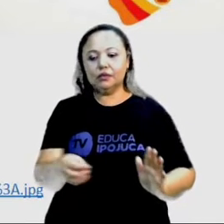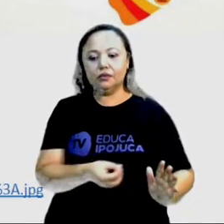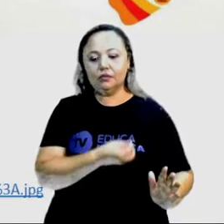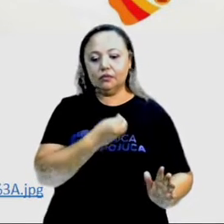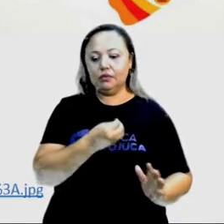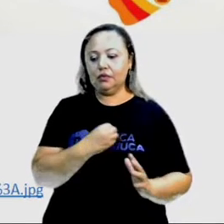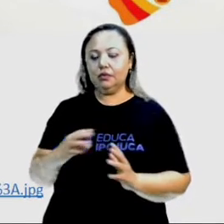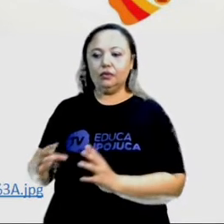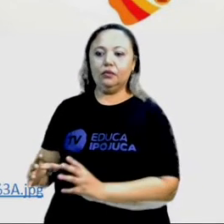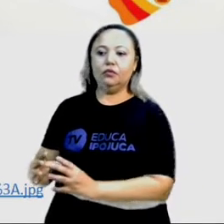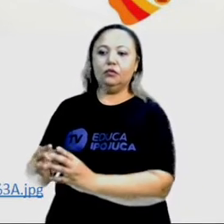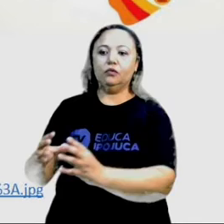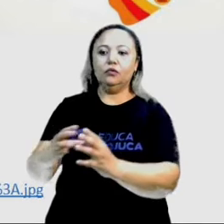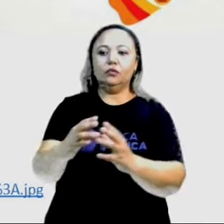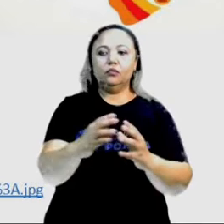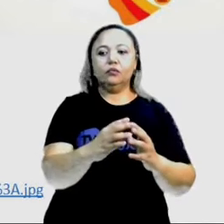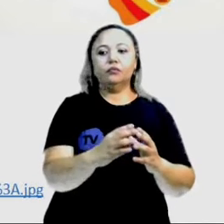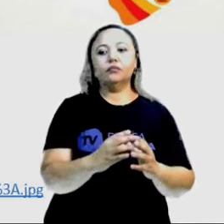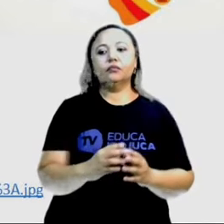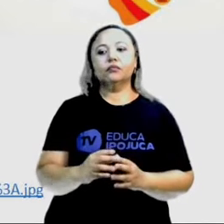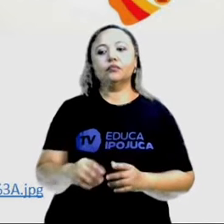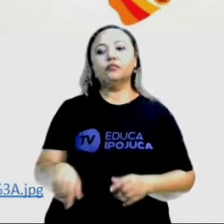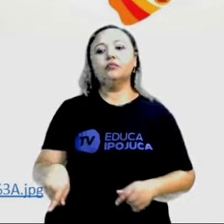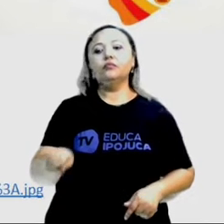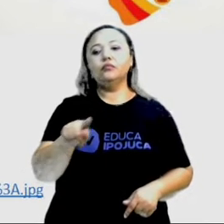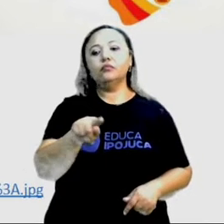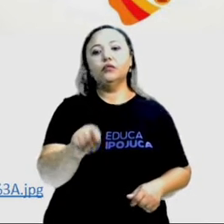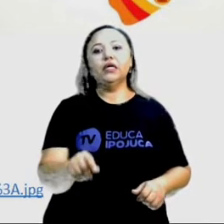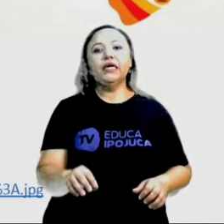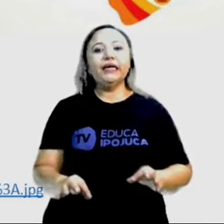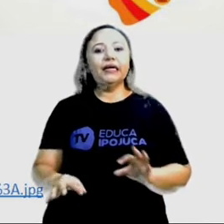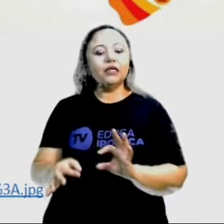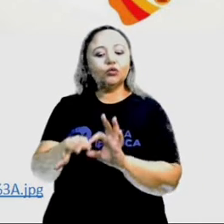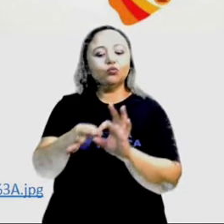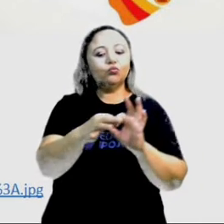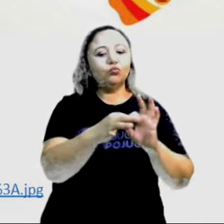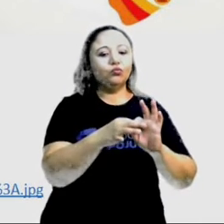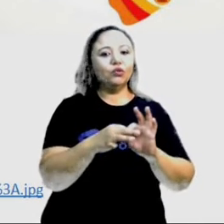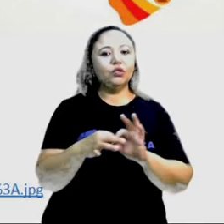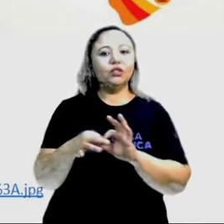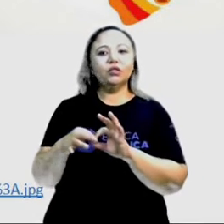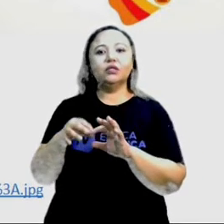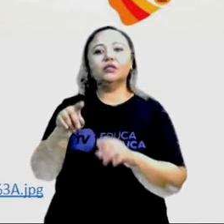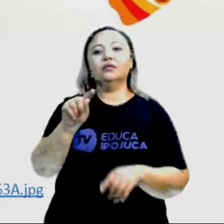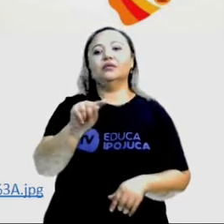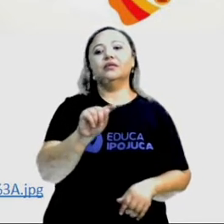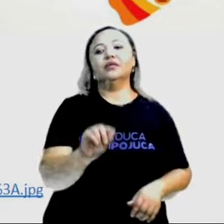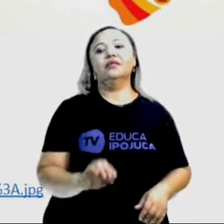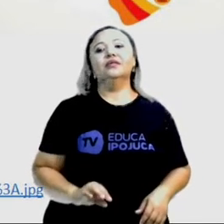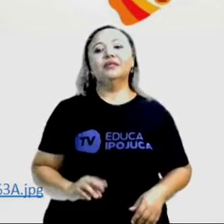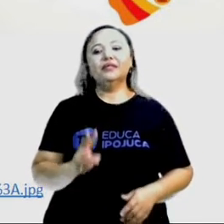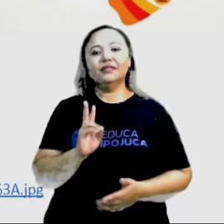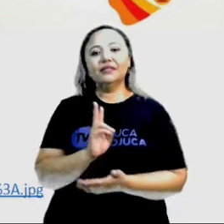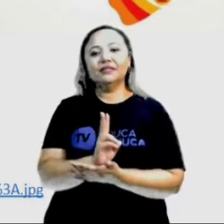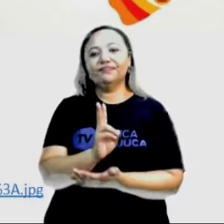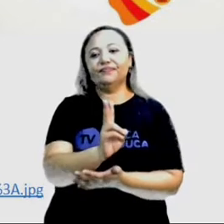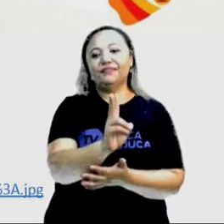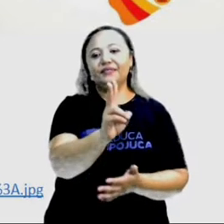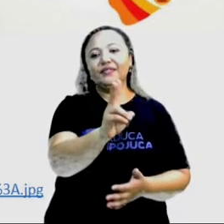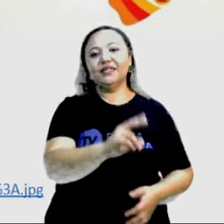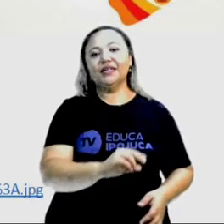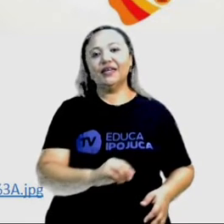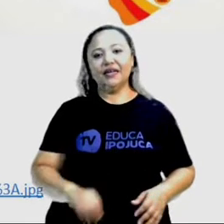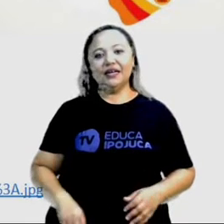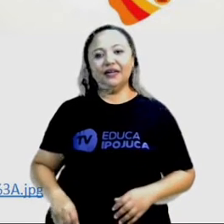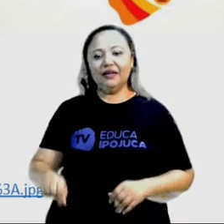aldeias. Ela é um elemento que une os membros, por isso que quase sempre as